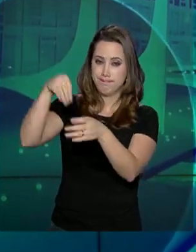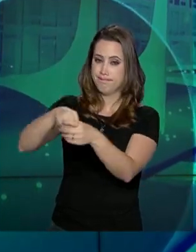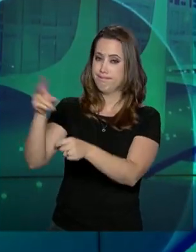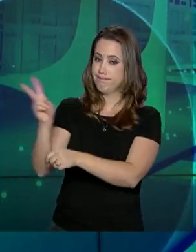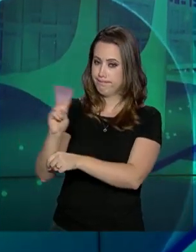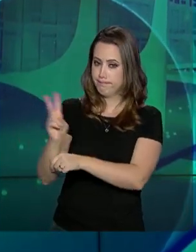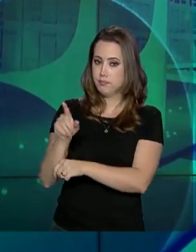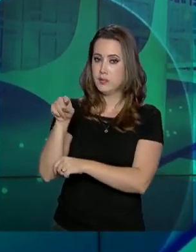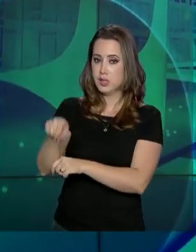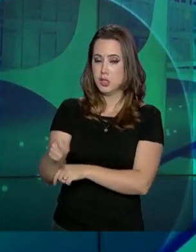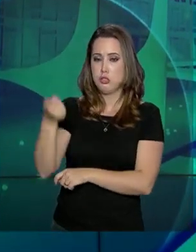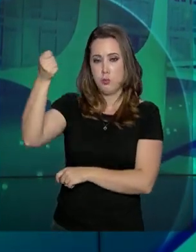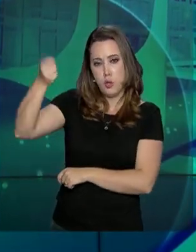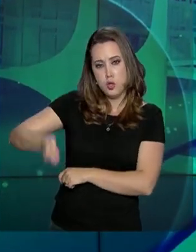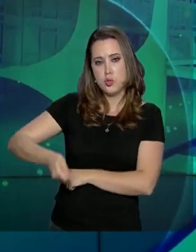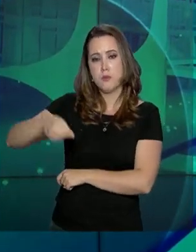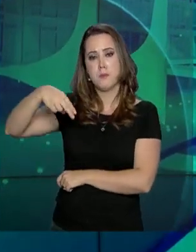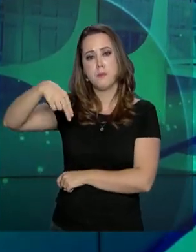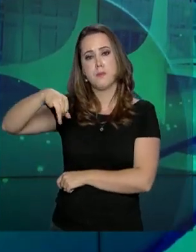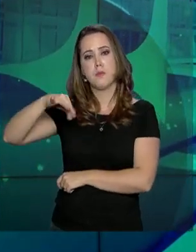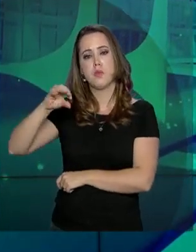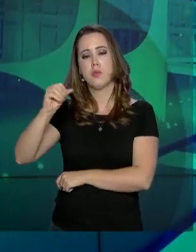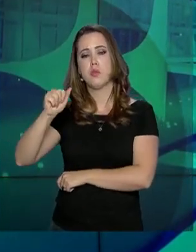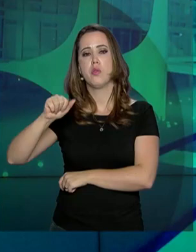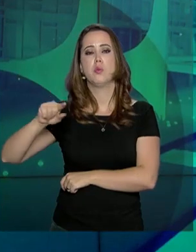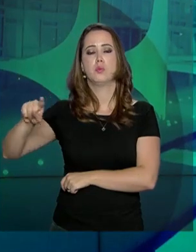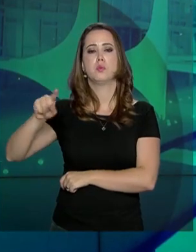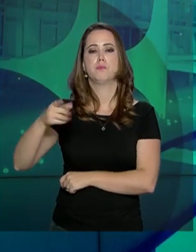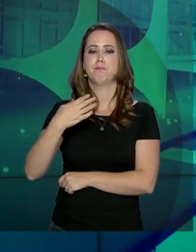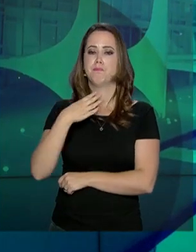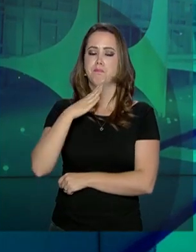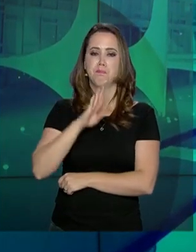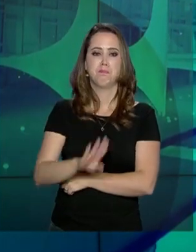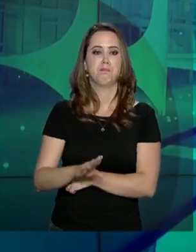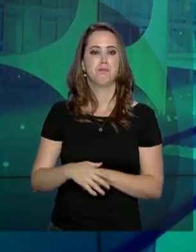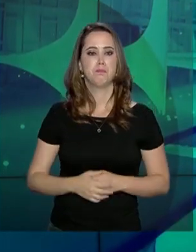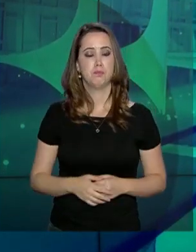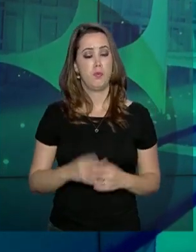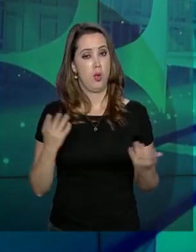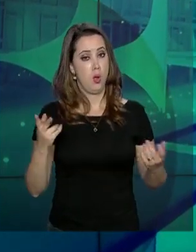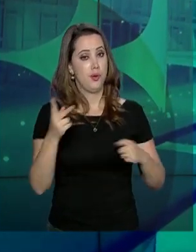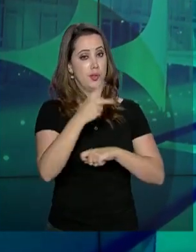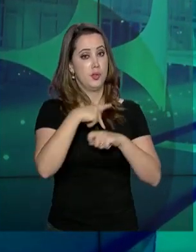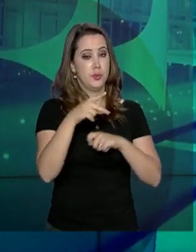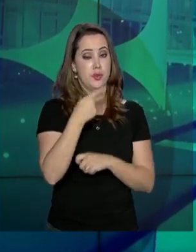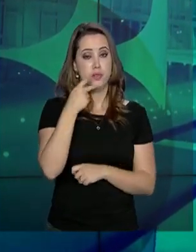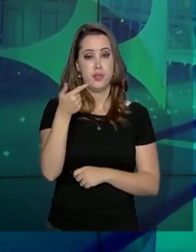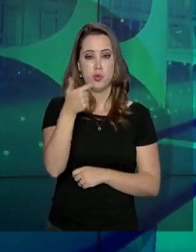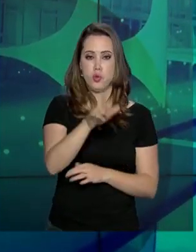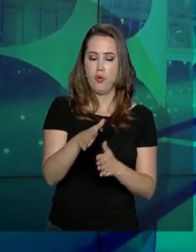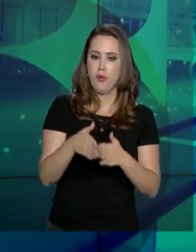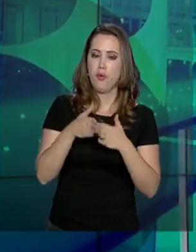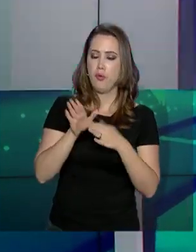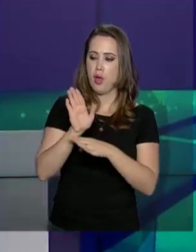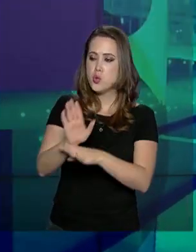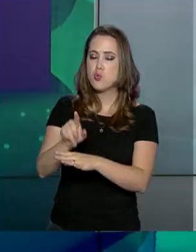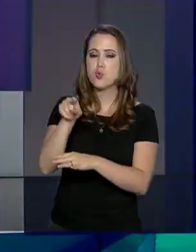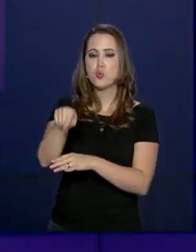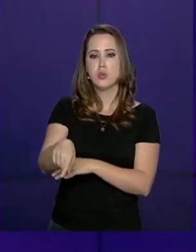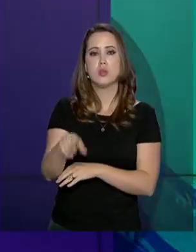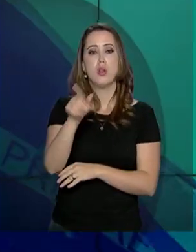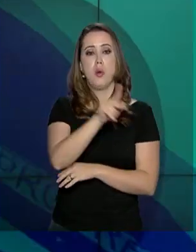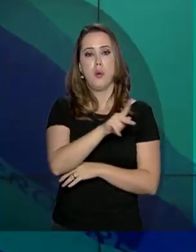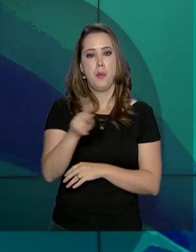humanitária que o regime de Nicolás Maduro se nega a reconhecer. Os países reiteram apoio ao presidente